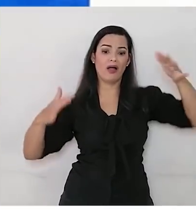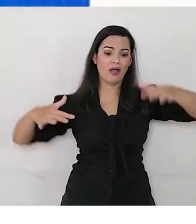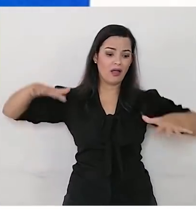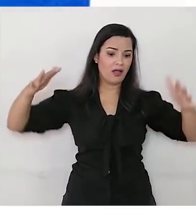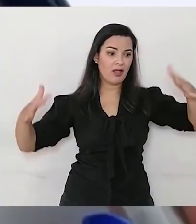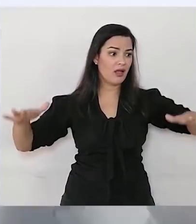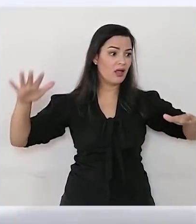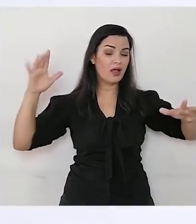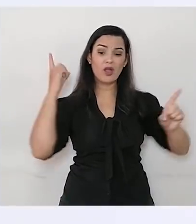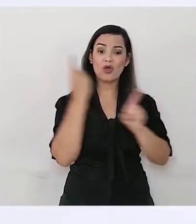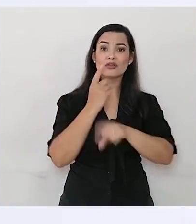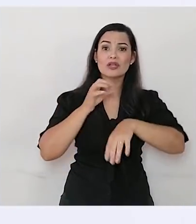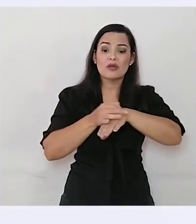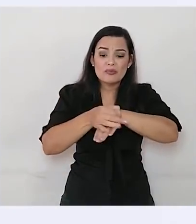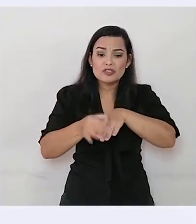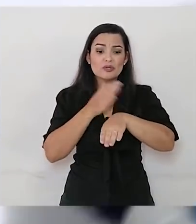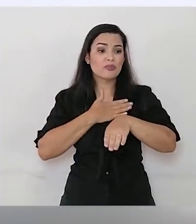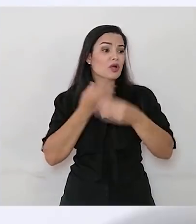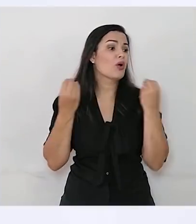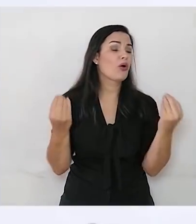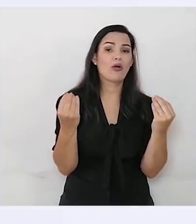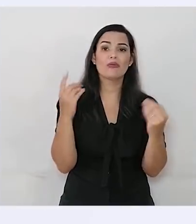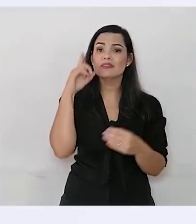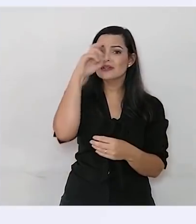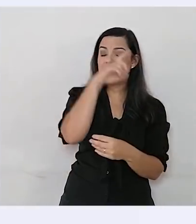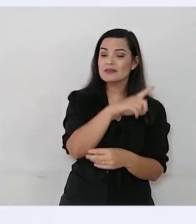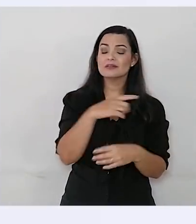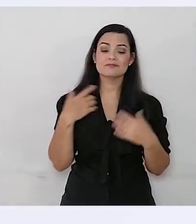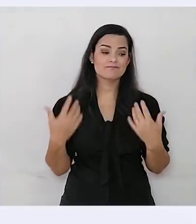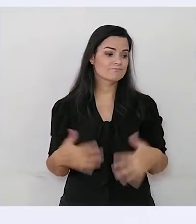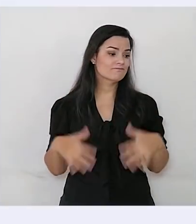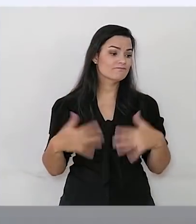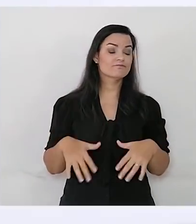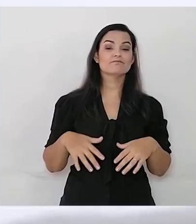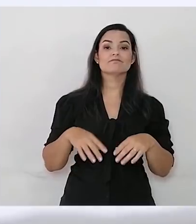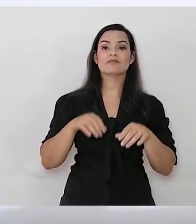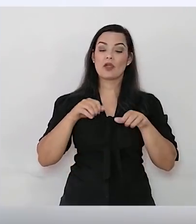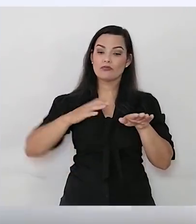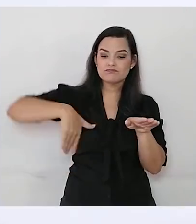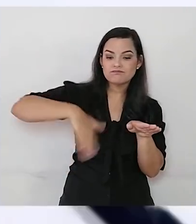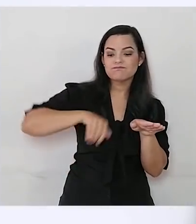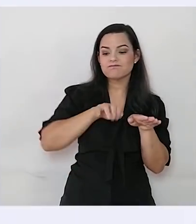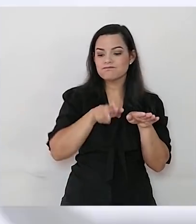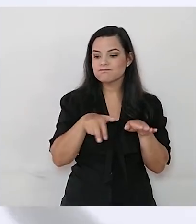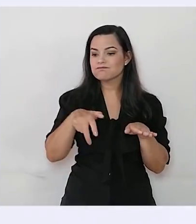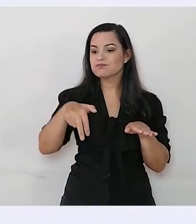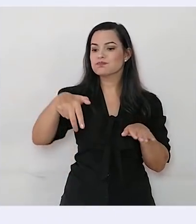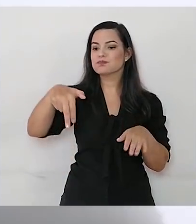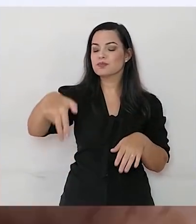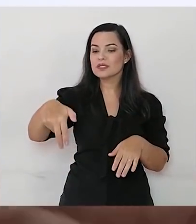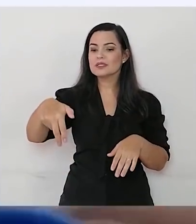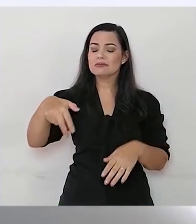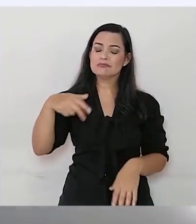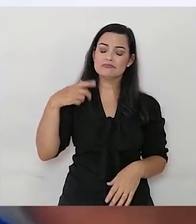encontrar. Saiu andando na areia, cabisbaixa soluçar. Esbarrou em um sapato